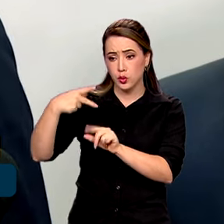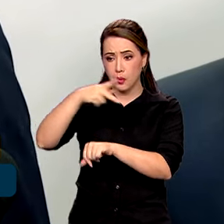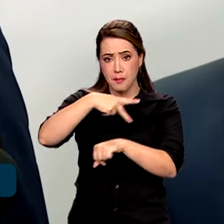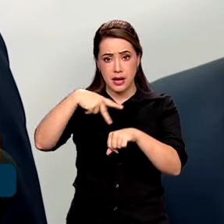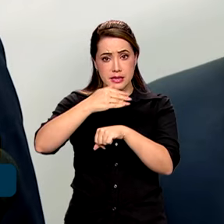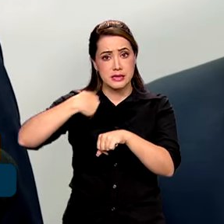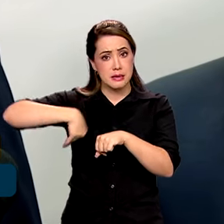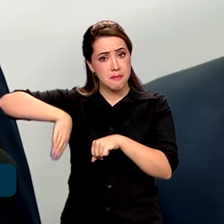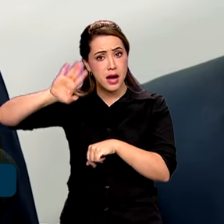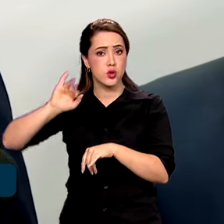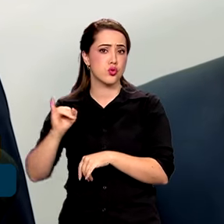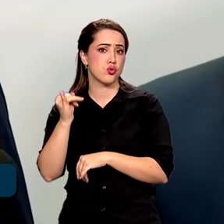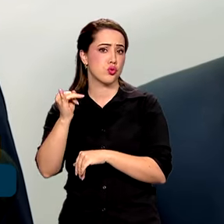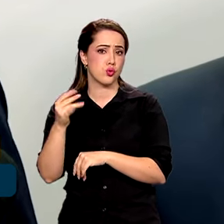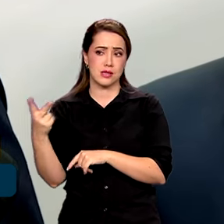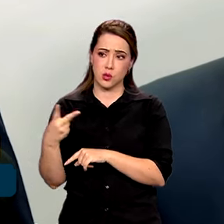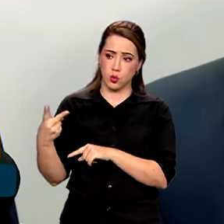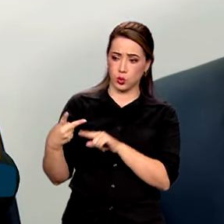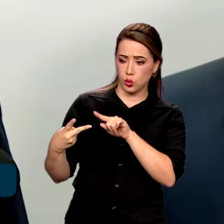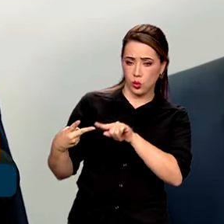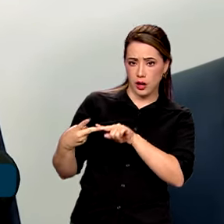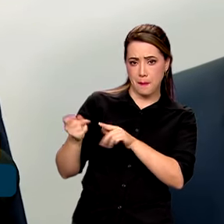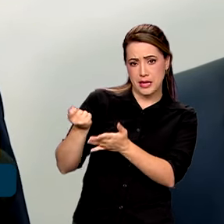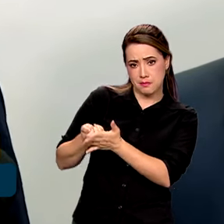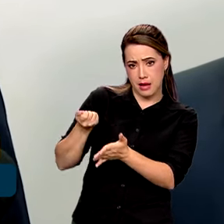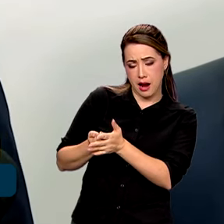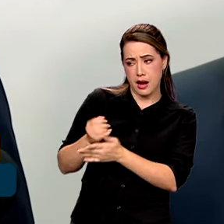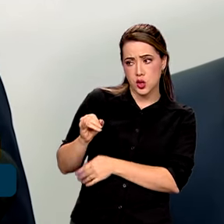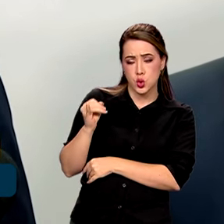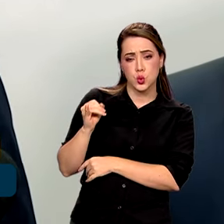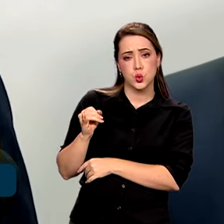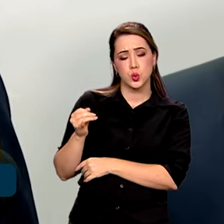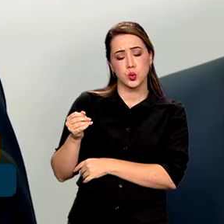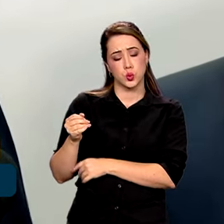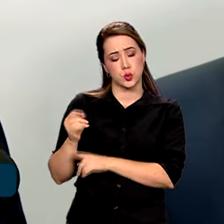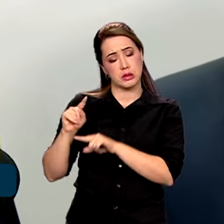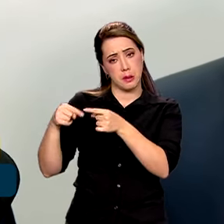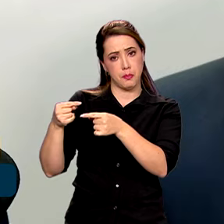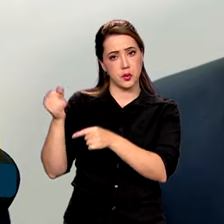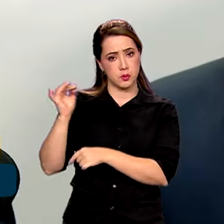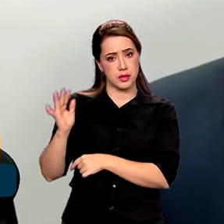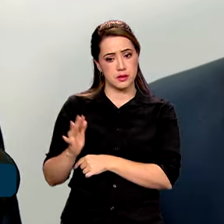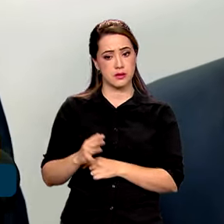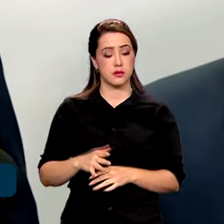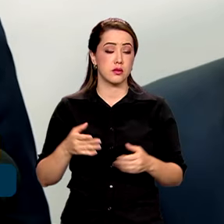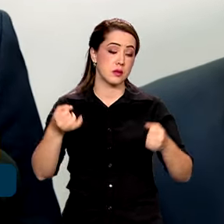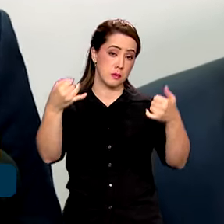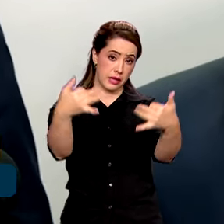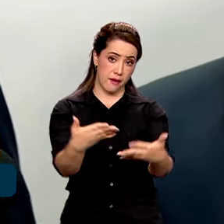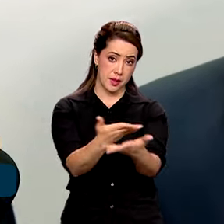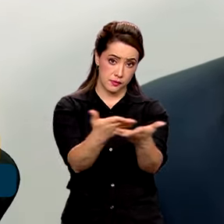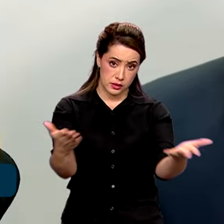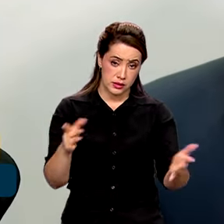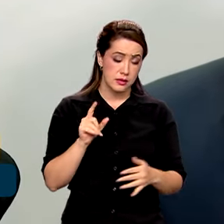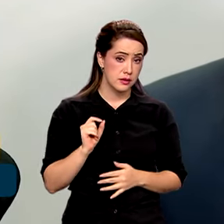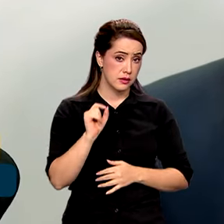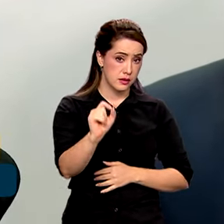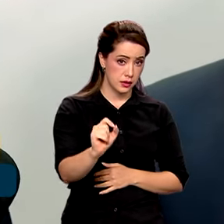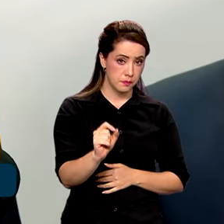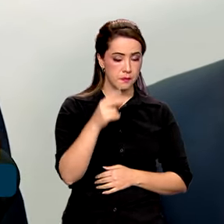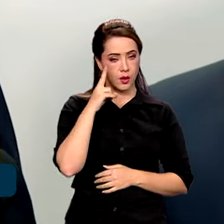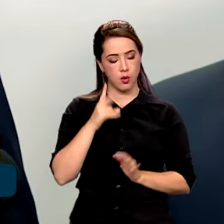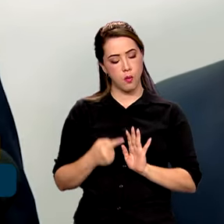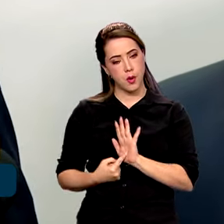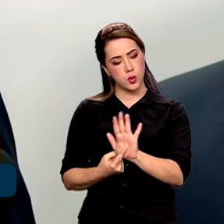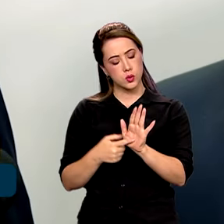que mais cobra juros depois do Brasil, mais paga juros depois do Brasil. Então, estou querendo situar vocês o seguinte, os ventos